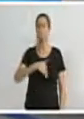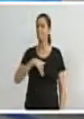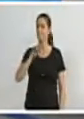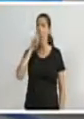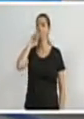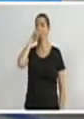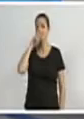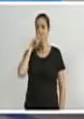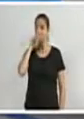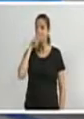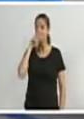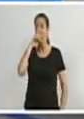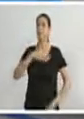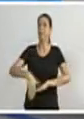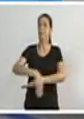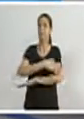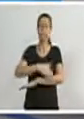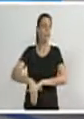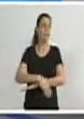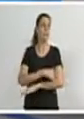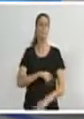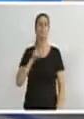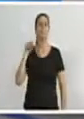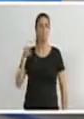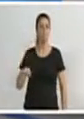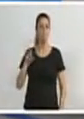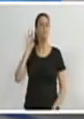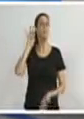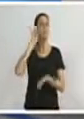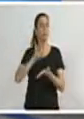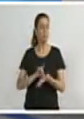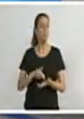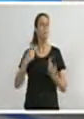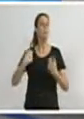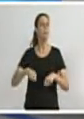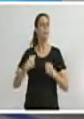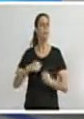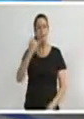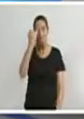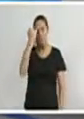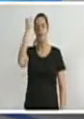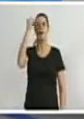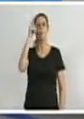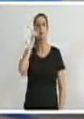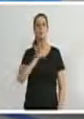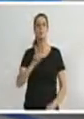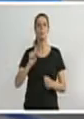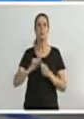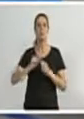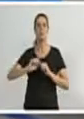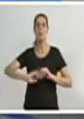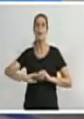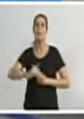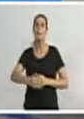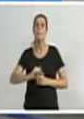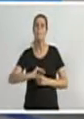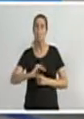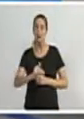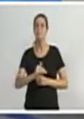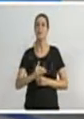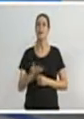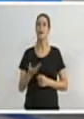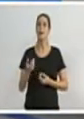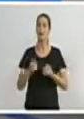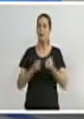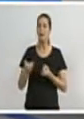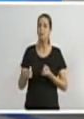perigoso da via. Aqui é o local adequado, ideal, para que fosse colocada e plantada a lombada como foi. A lombada eletrônica, aqui no bairro